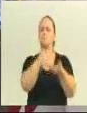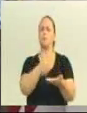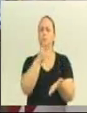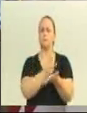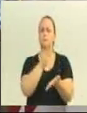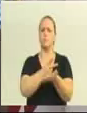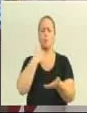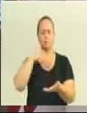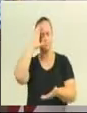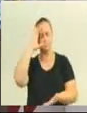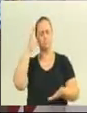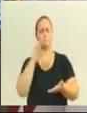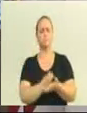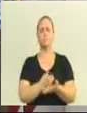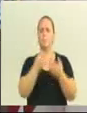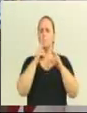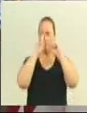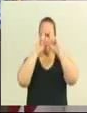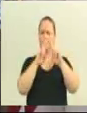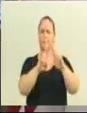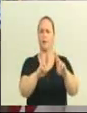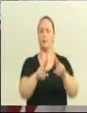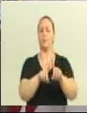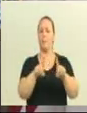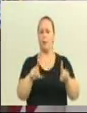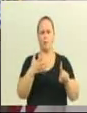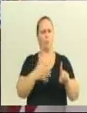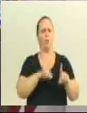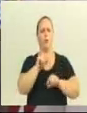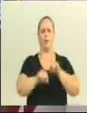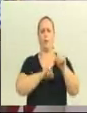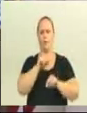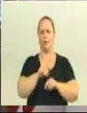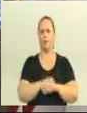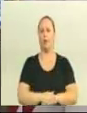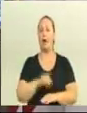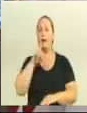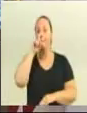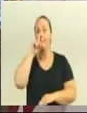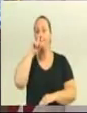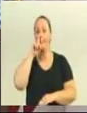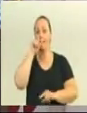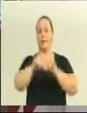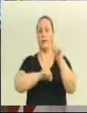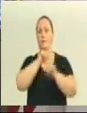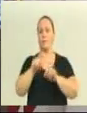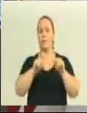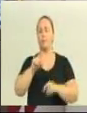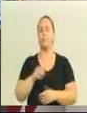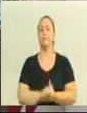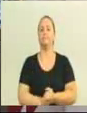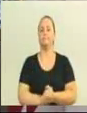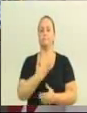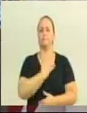pessoa que eu respeito, não vai querer correr o risco de passar o seu primeiro mandato